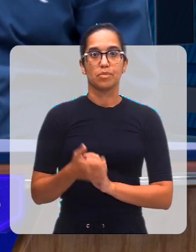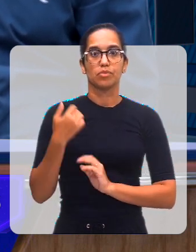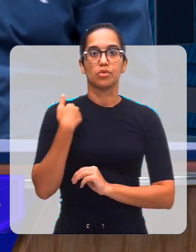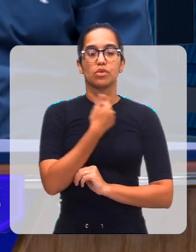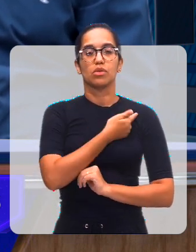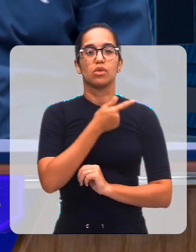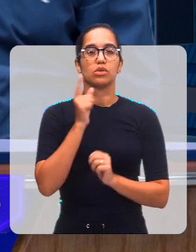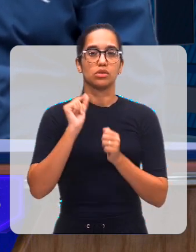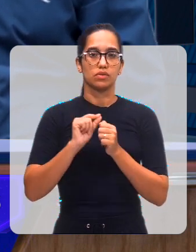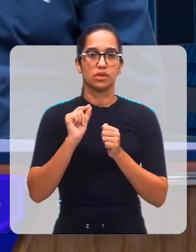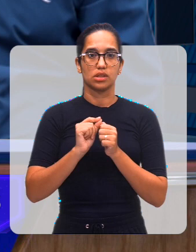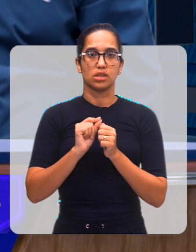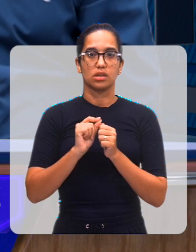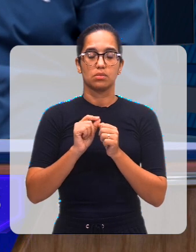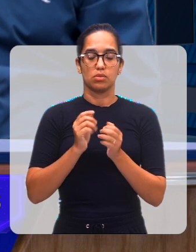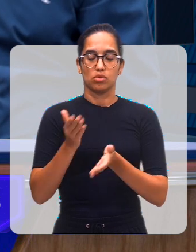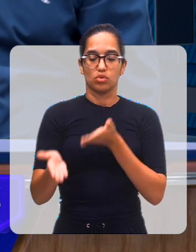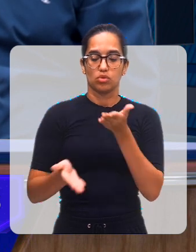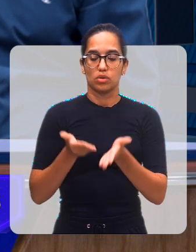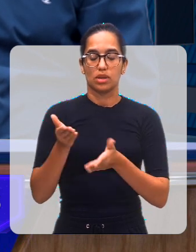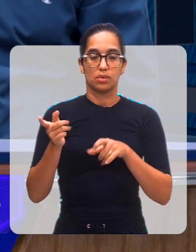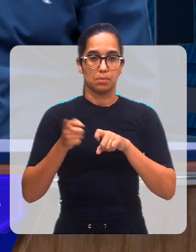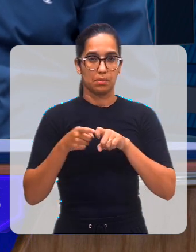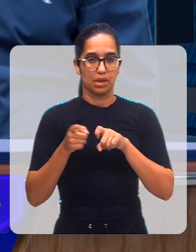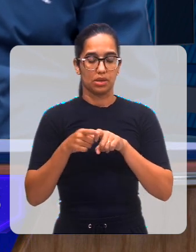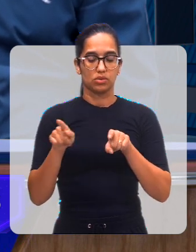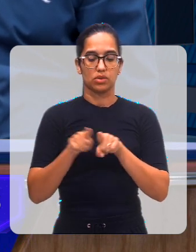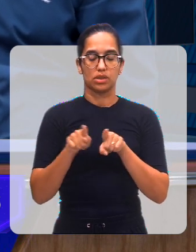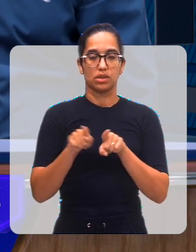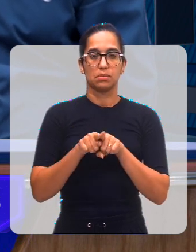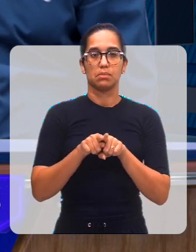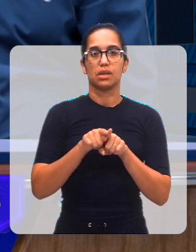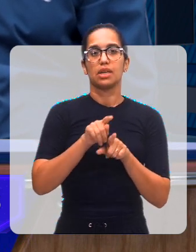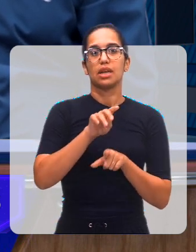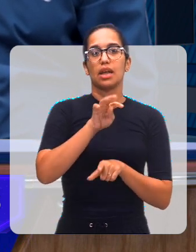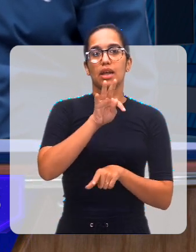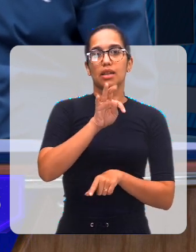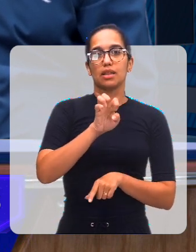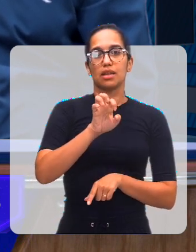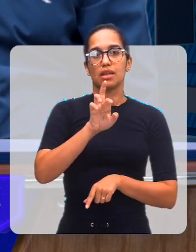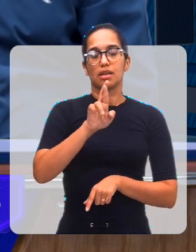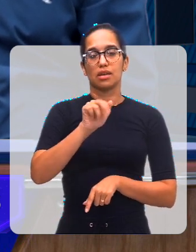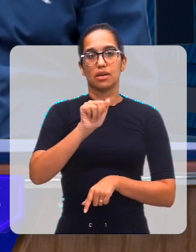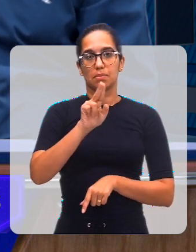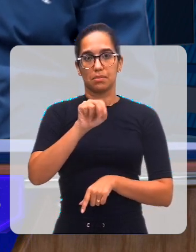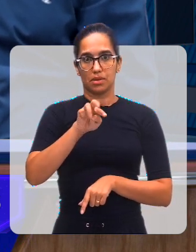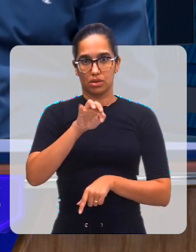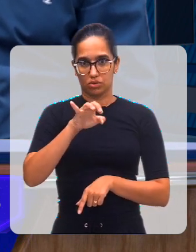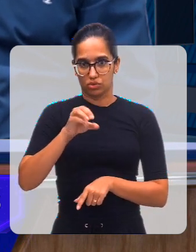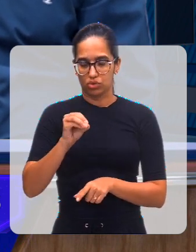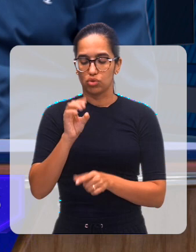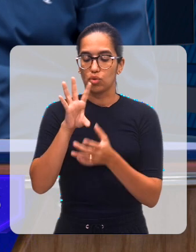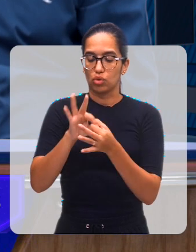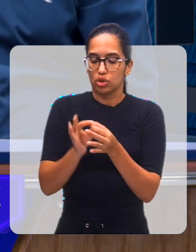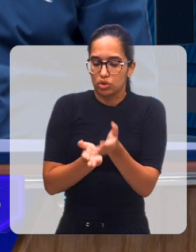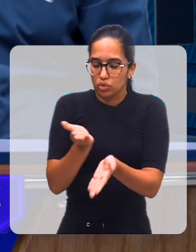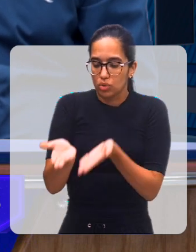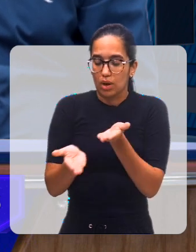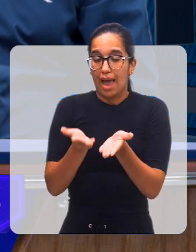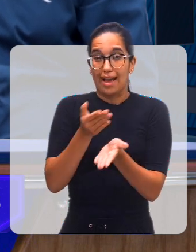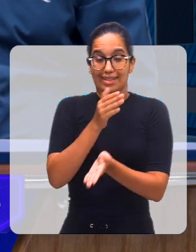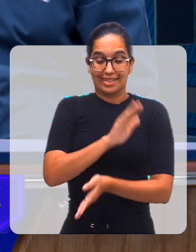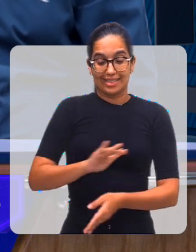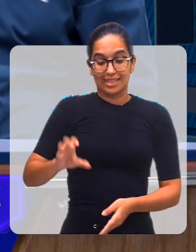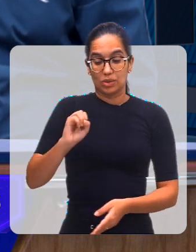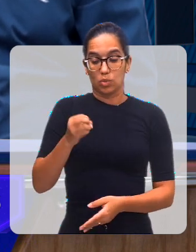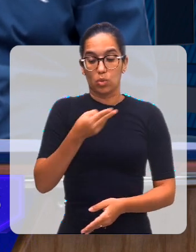nós fazemos um atendimento médico e atendimento terapêutico. A criança é encaminhada, a criança ou o adolescente é